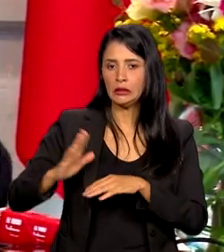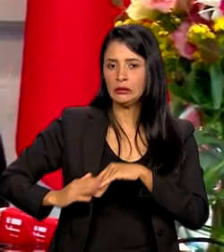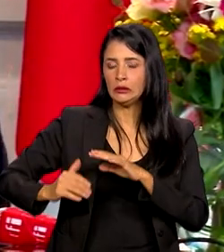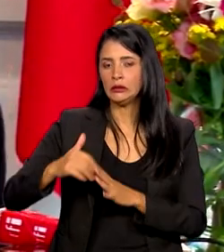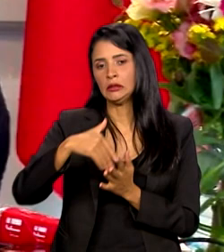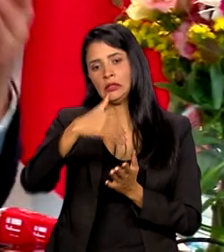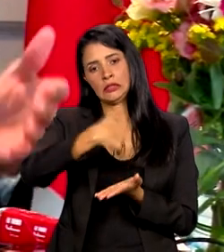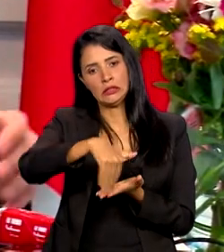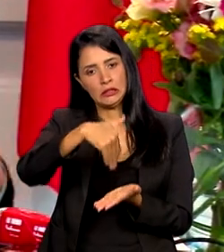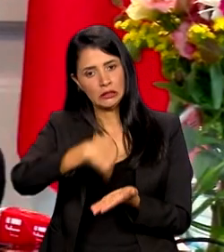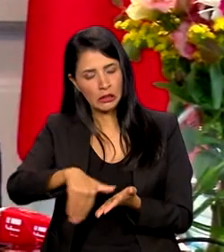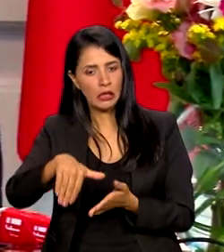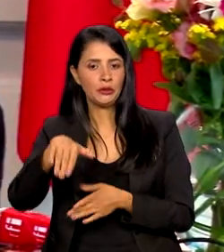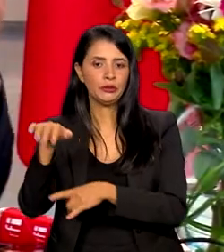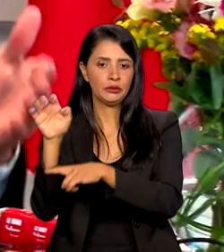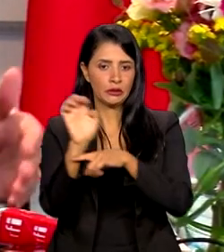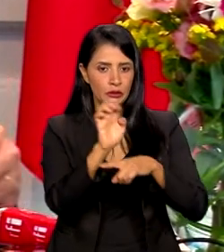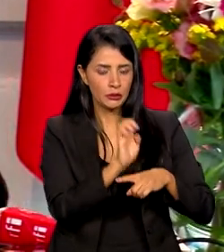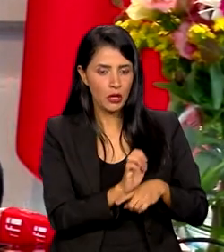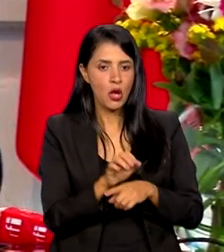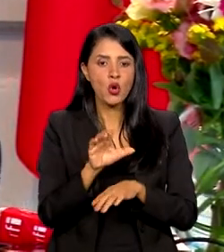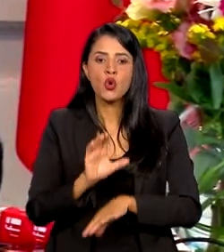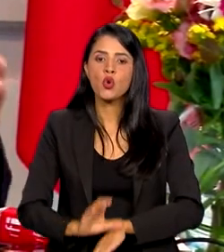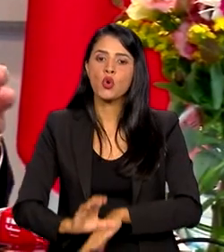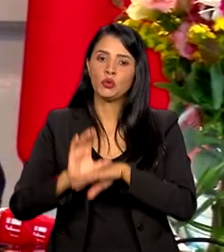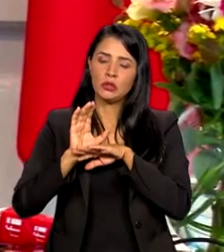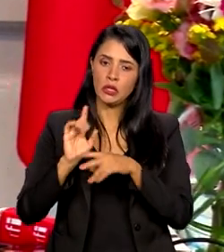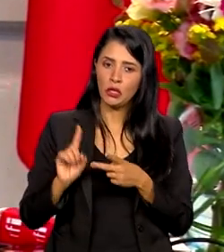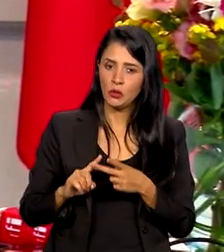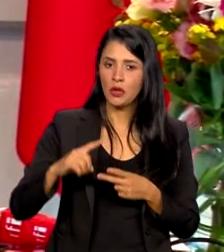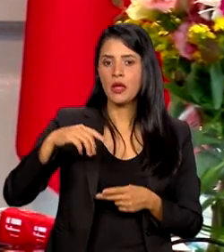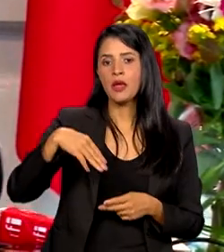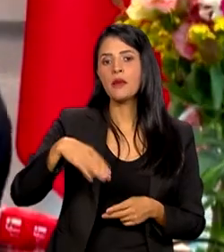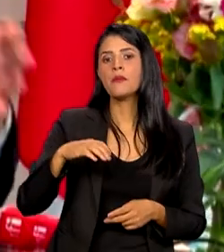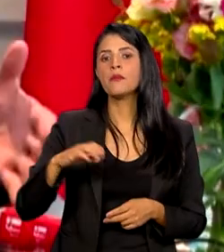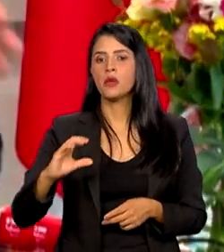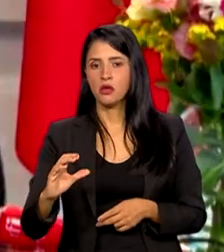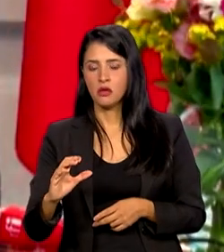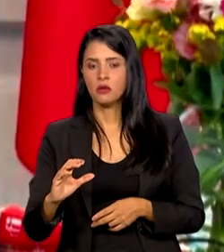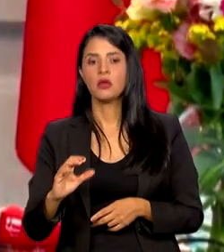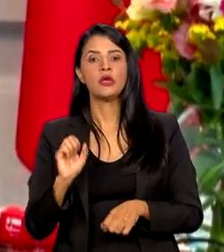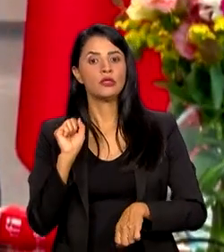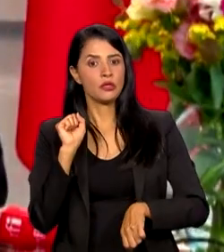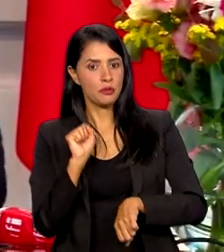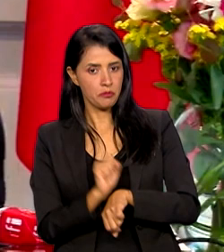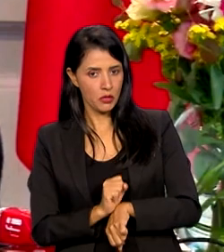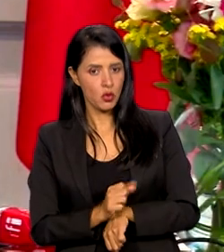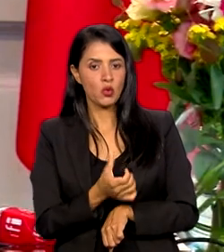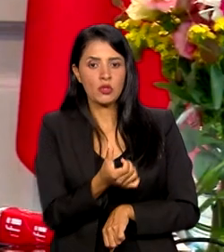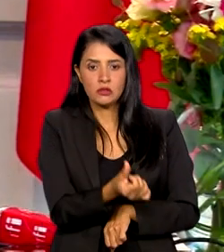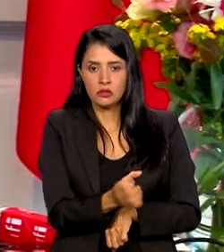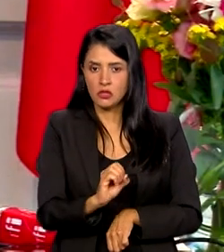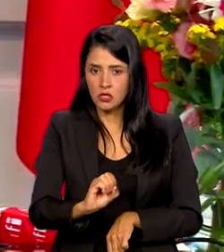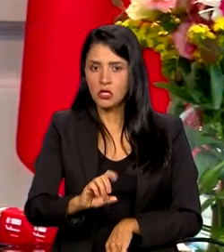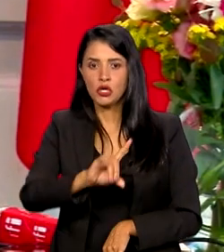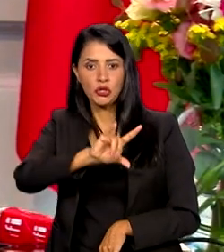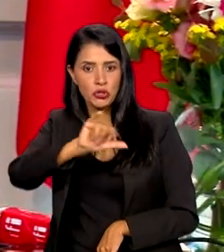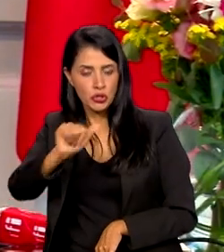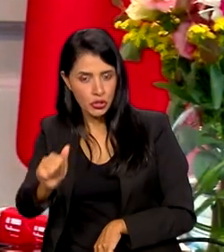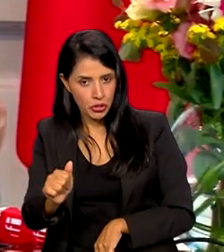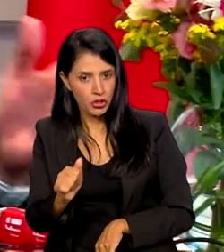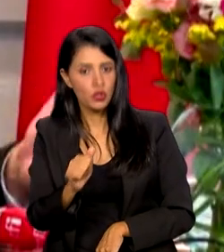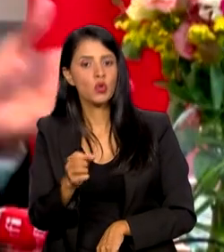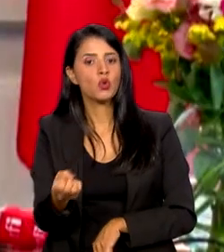secretários estaduais, Conselho Nacional, Ministério da Educação. E suspendemos 60 dias a implantação do...